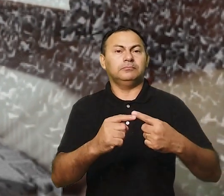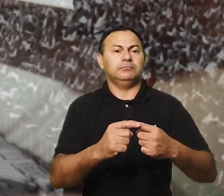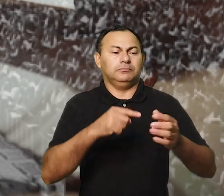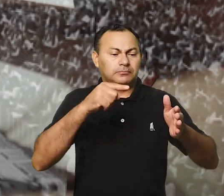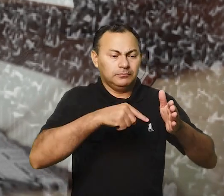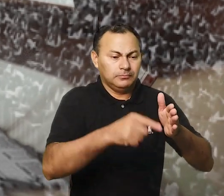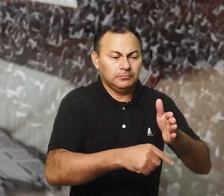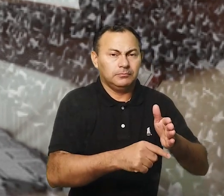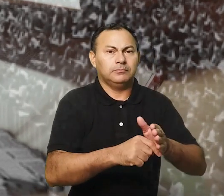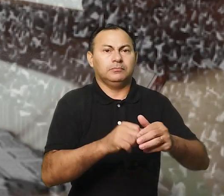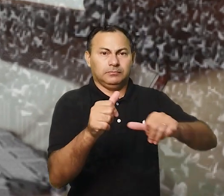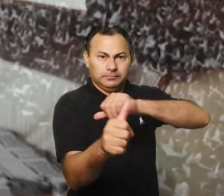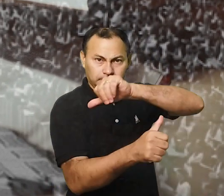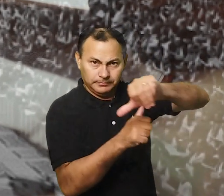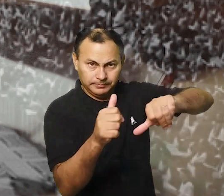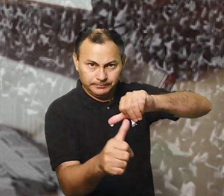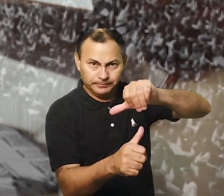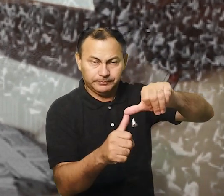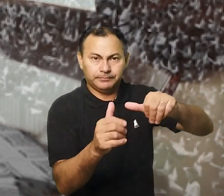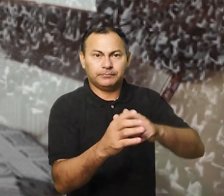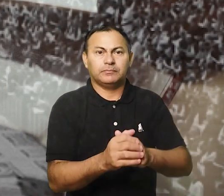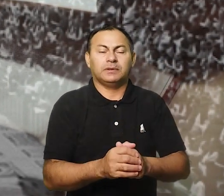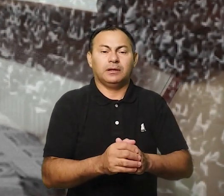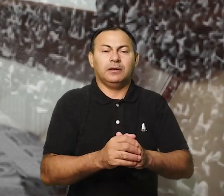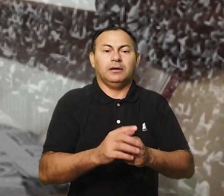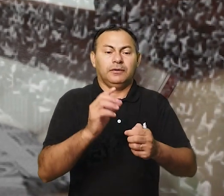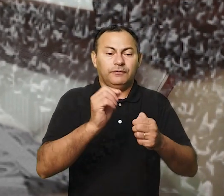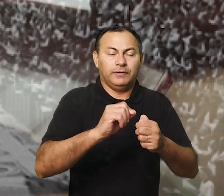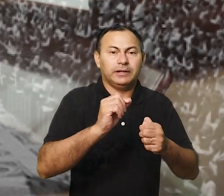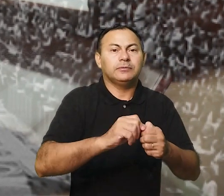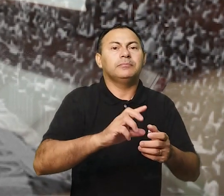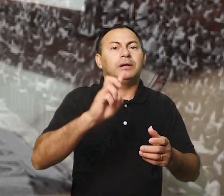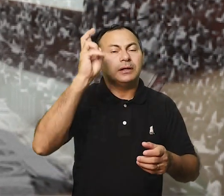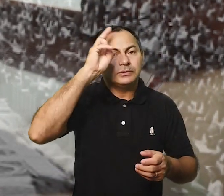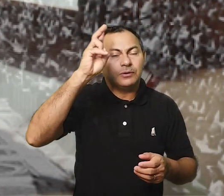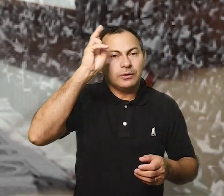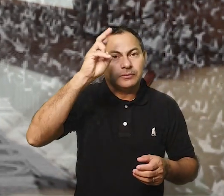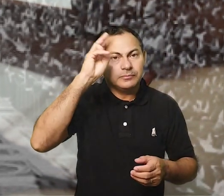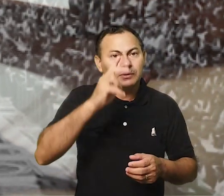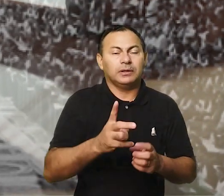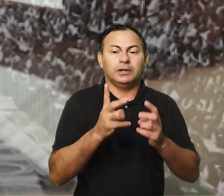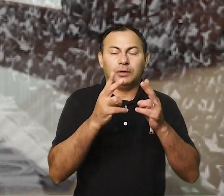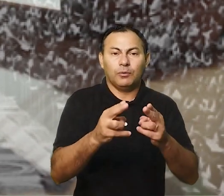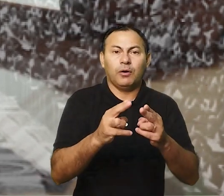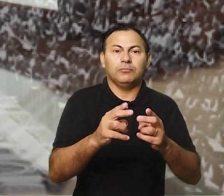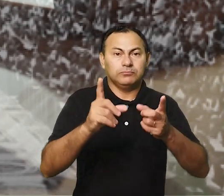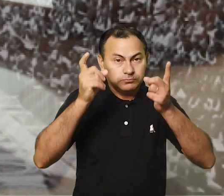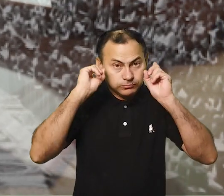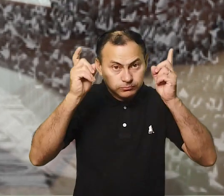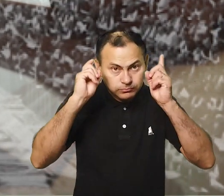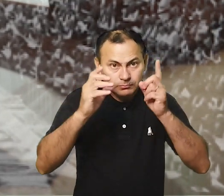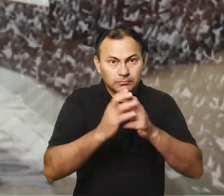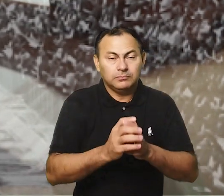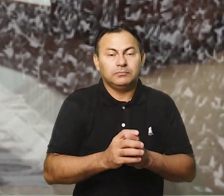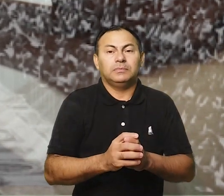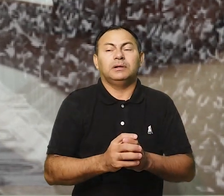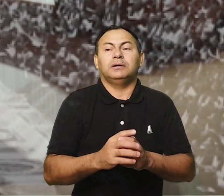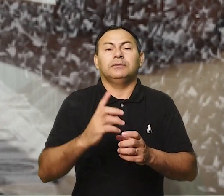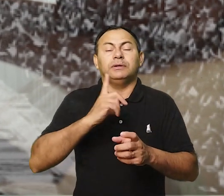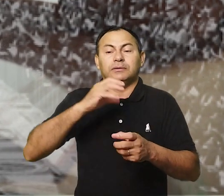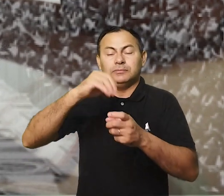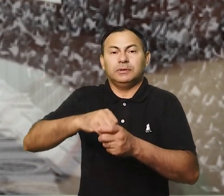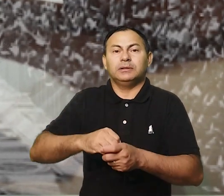profundas transformações produzidas pela história, assim como as preocupações defensivas